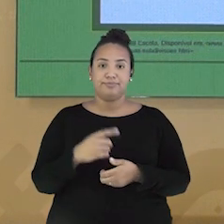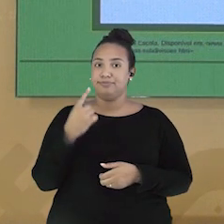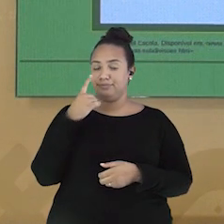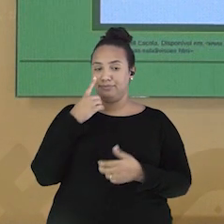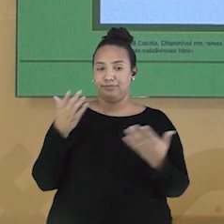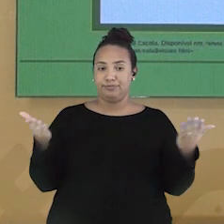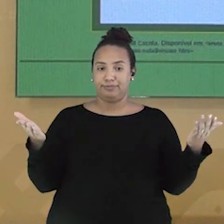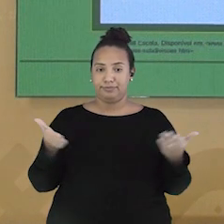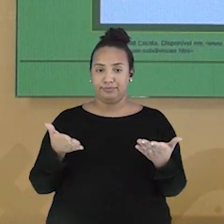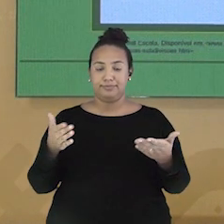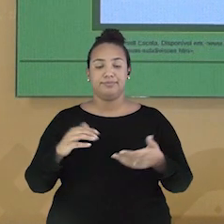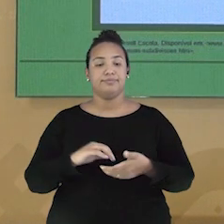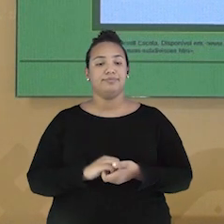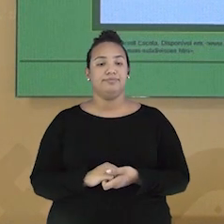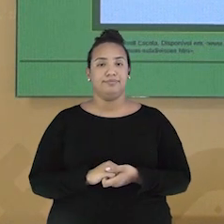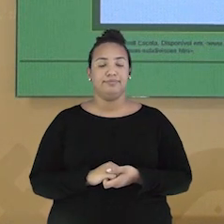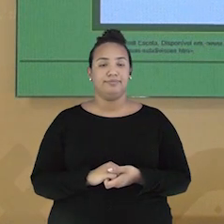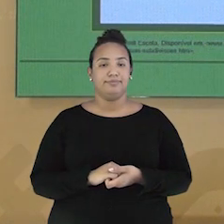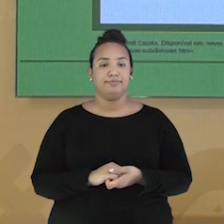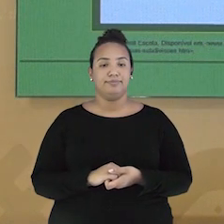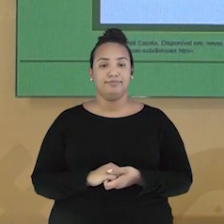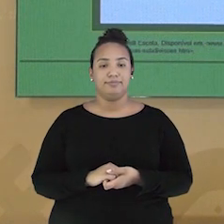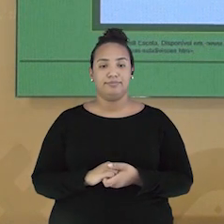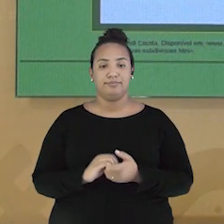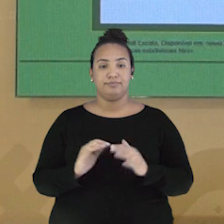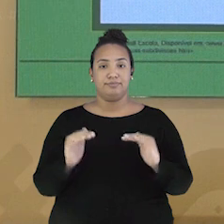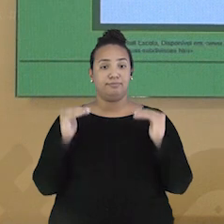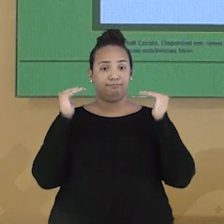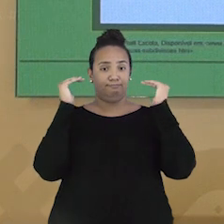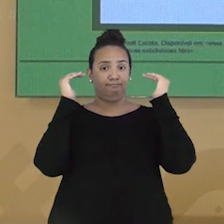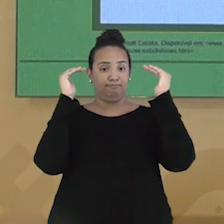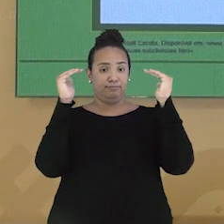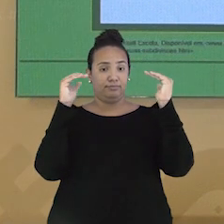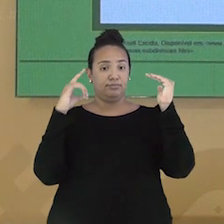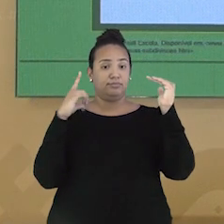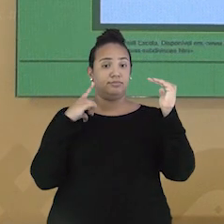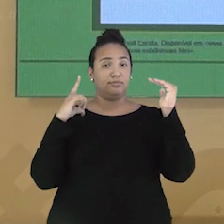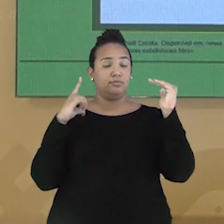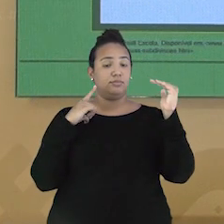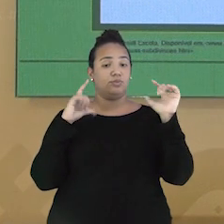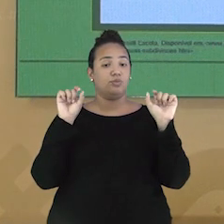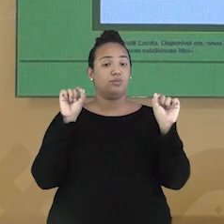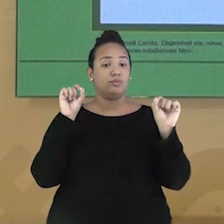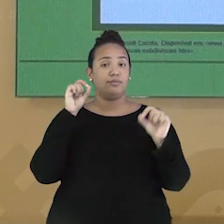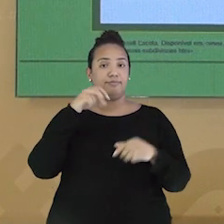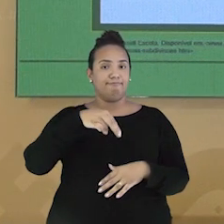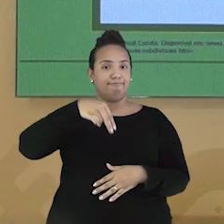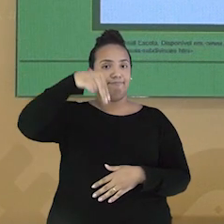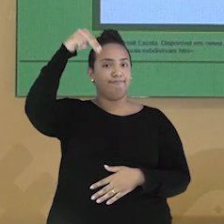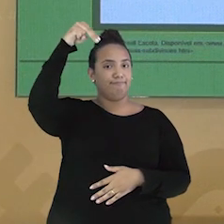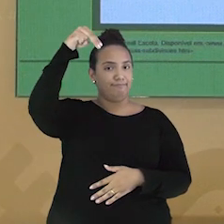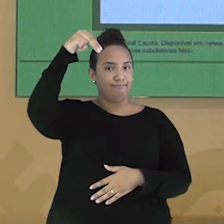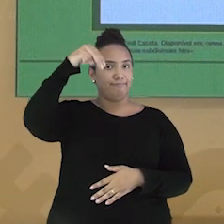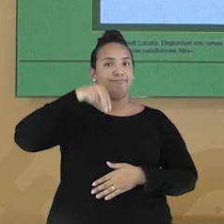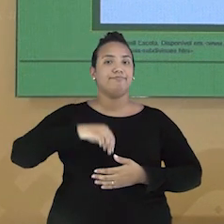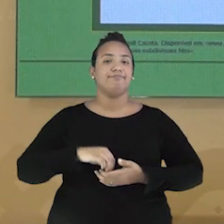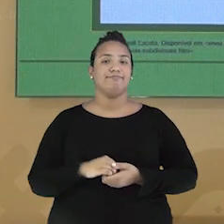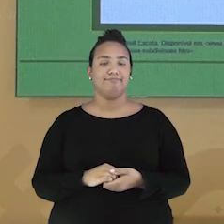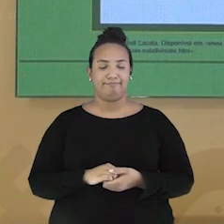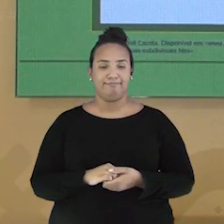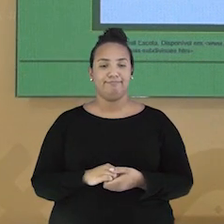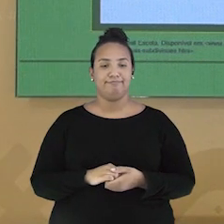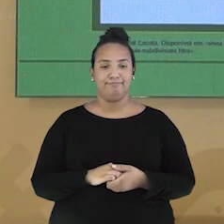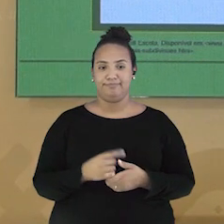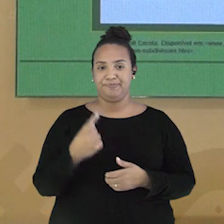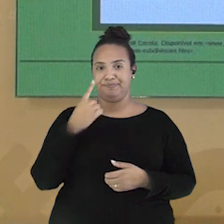Vamos ver juntos agora? No topo da rosa dos ventos, nós temos ali o ponto cardeal norte, certo?